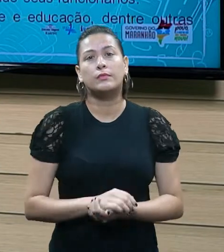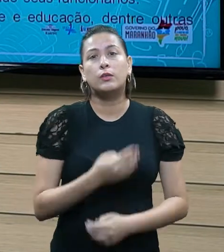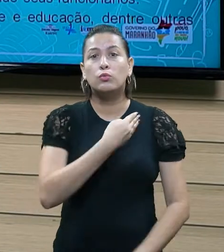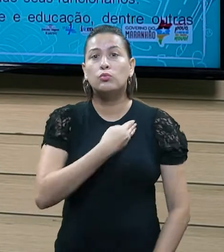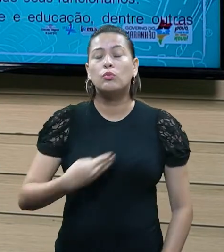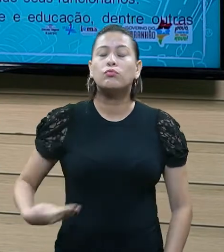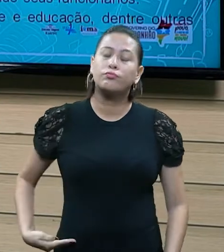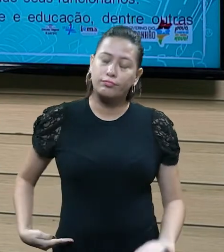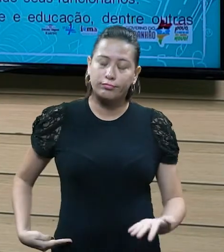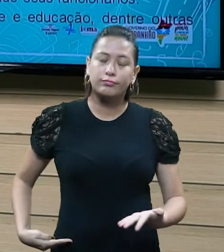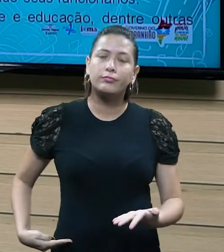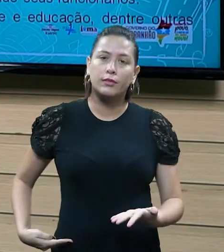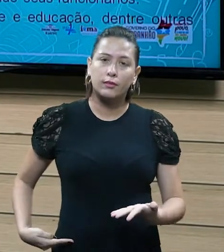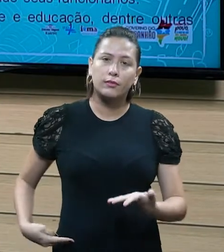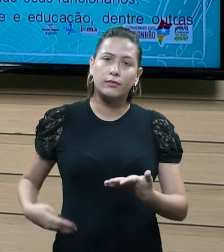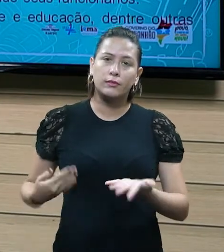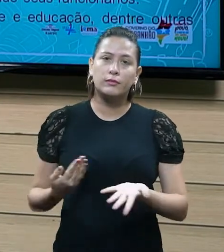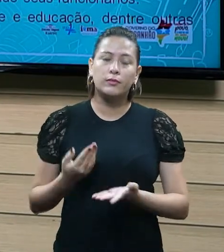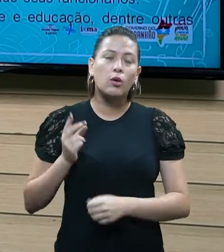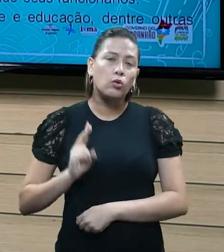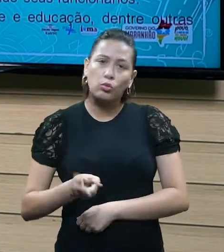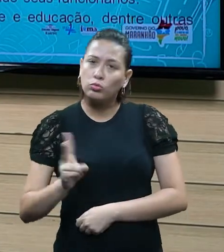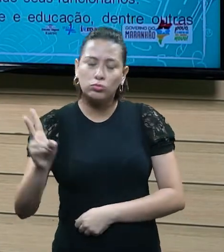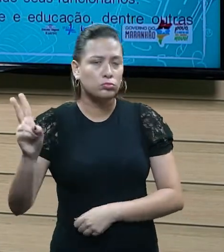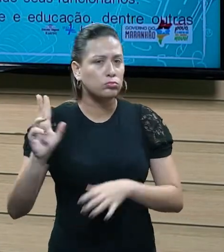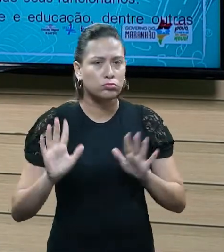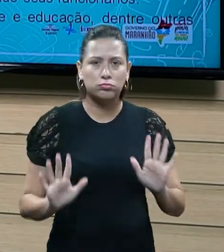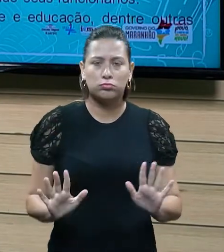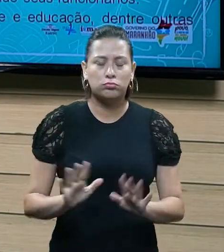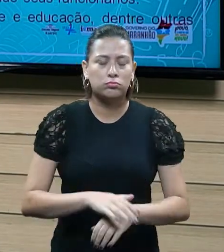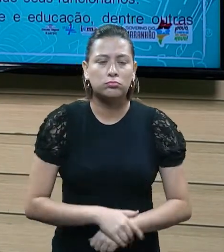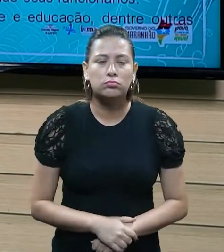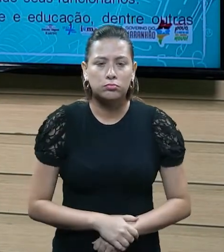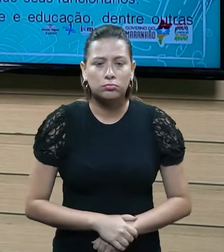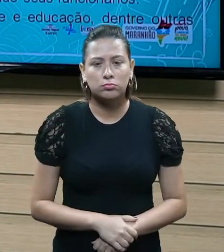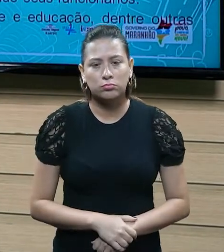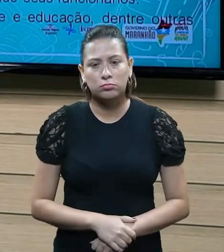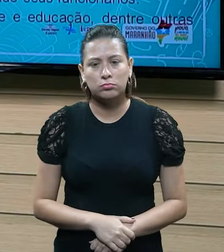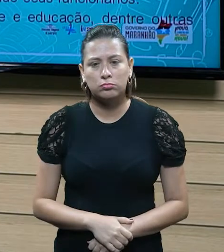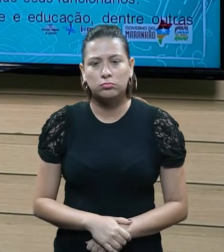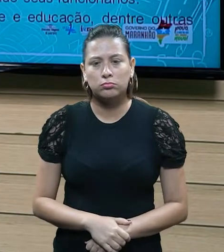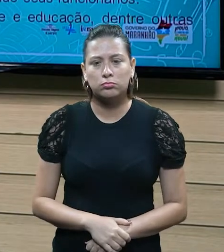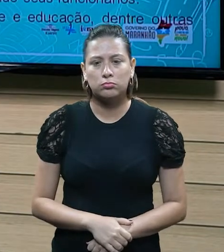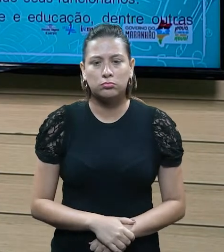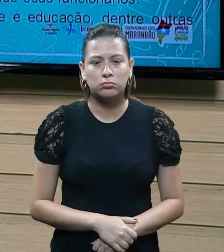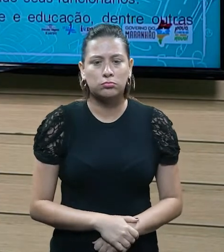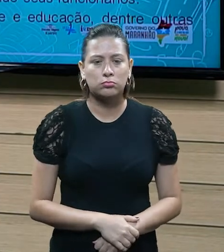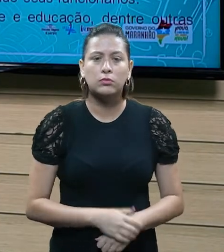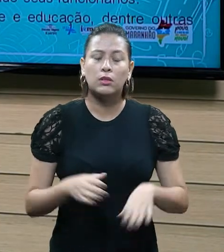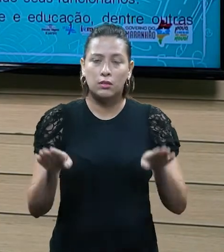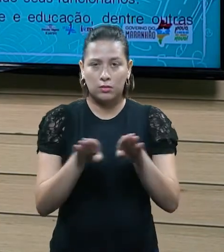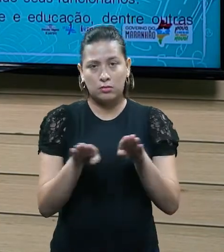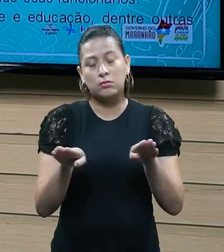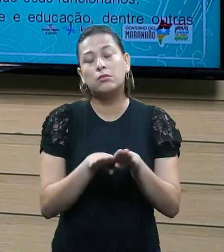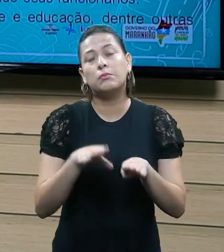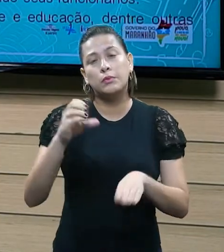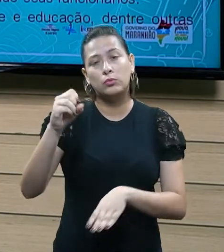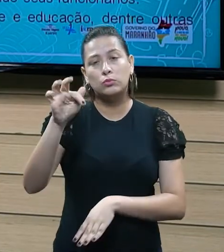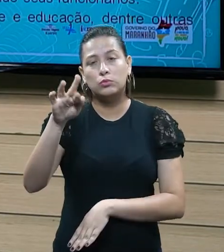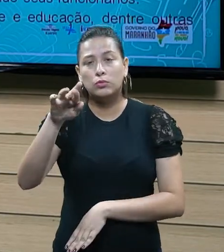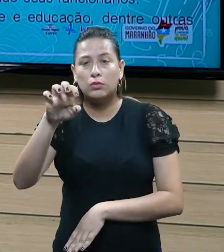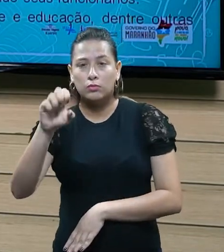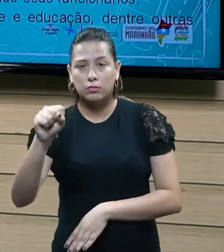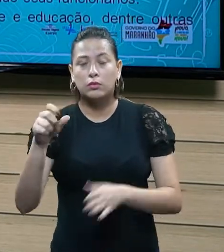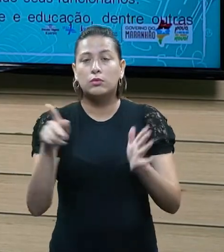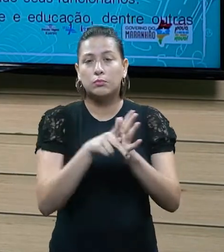estabelecer os cofres, justamente, funcionando, e abastecer os cofres públicos para que todos os órgãos